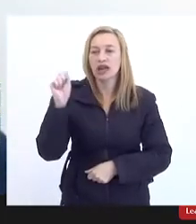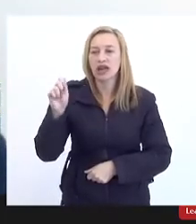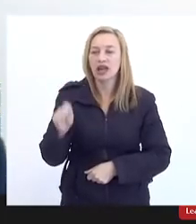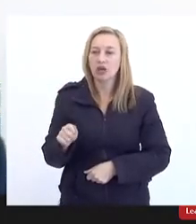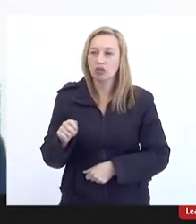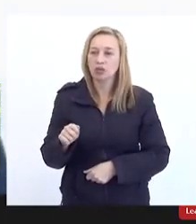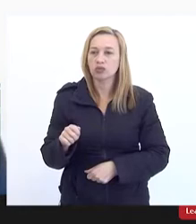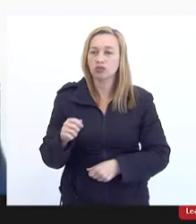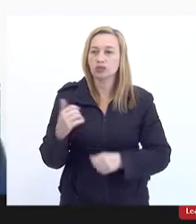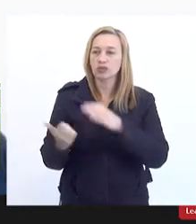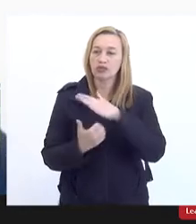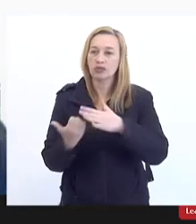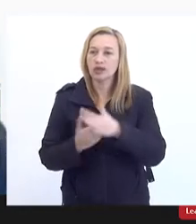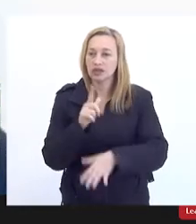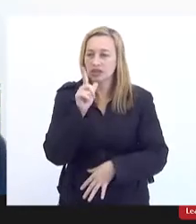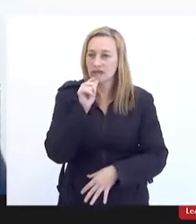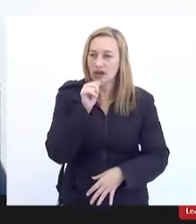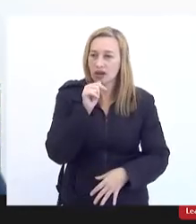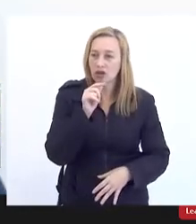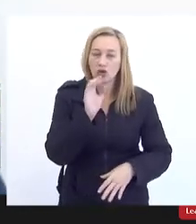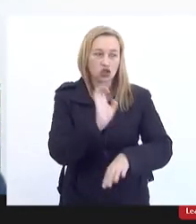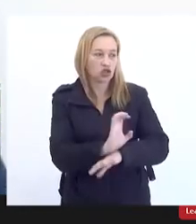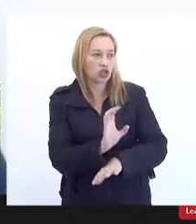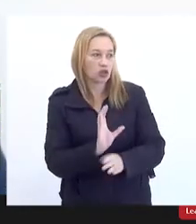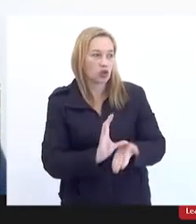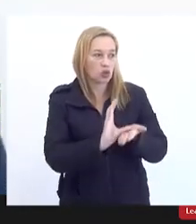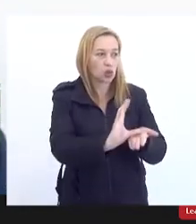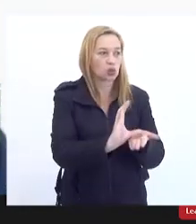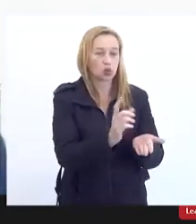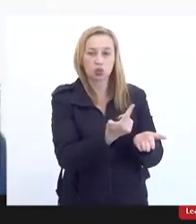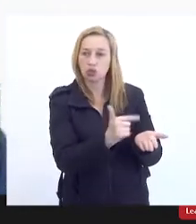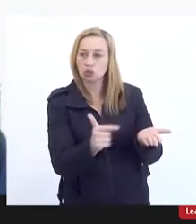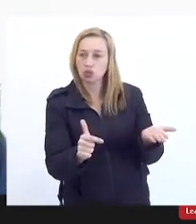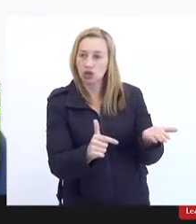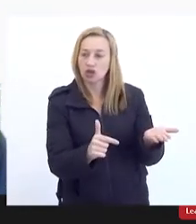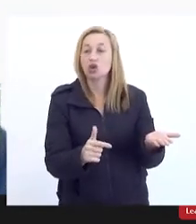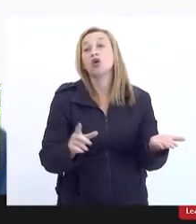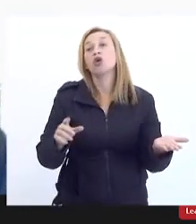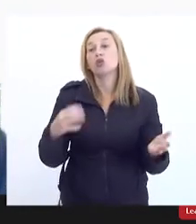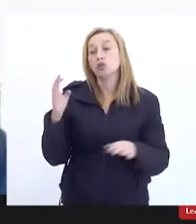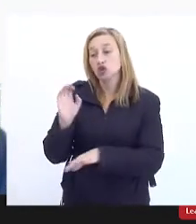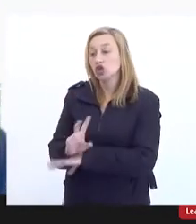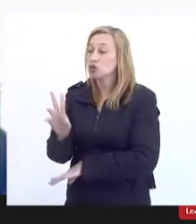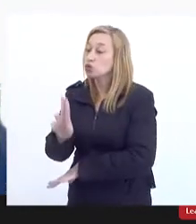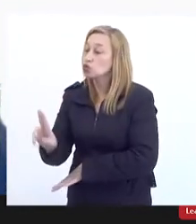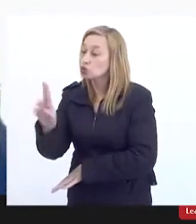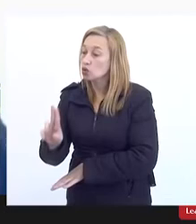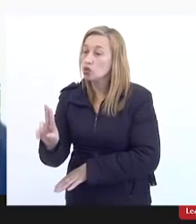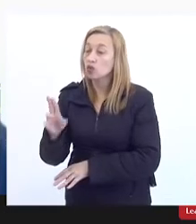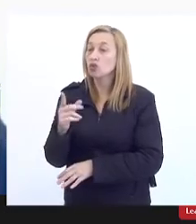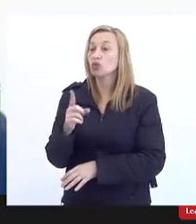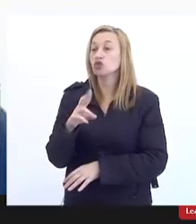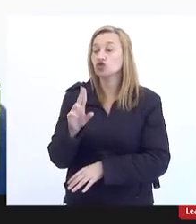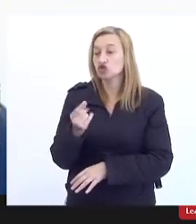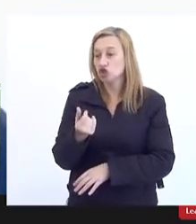concessão da cidade o estado não tem recurso e o estado usou esse dinheiro de concessão do saneamento para poder